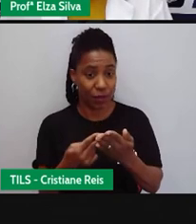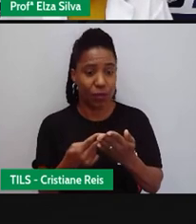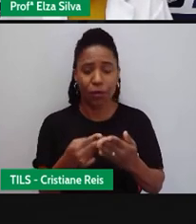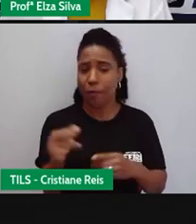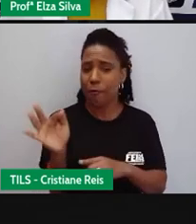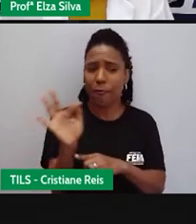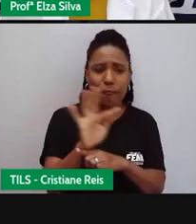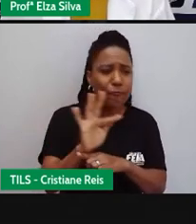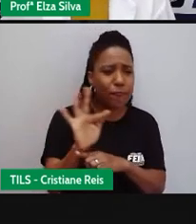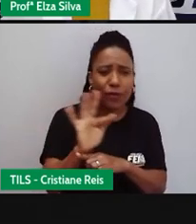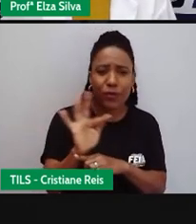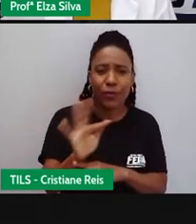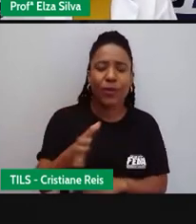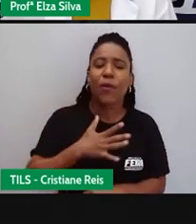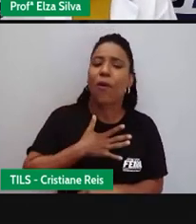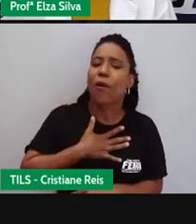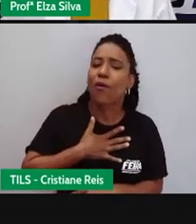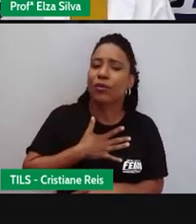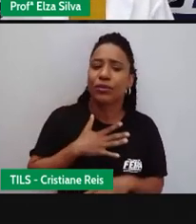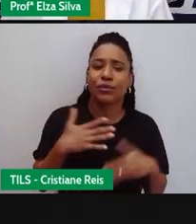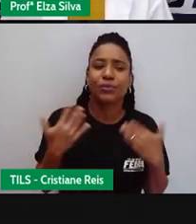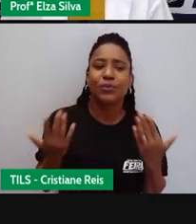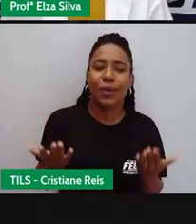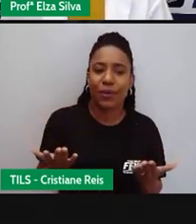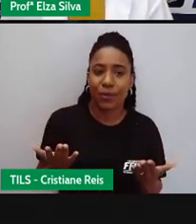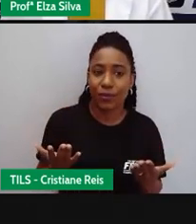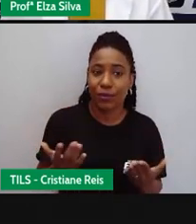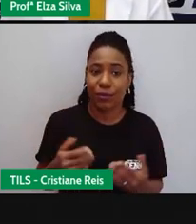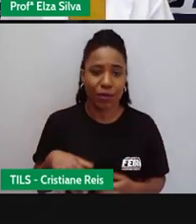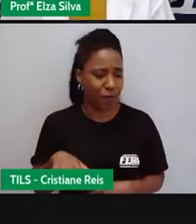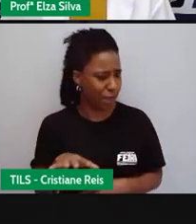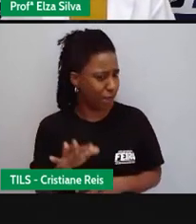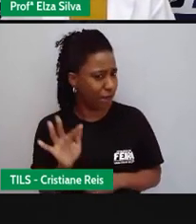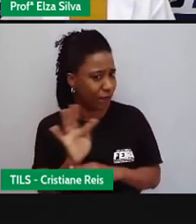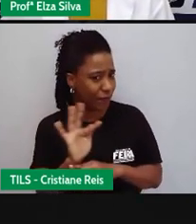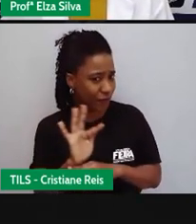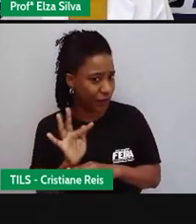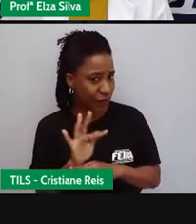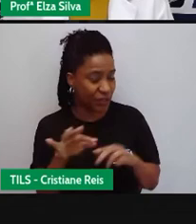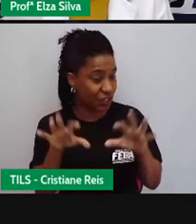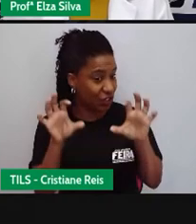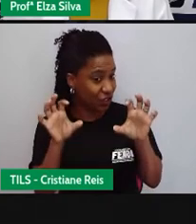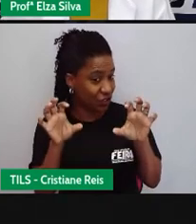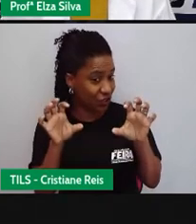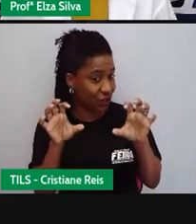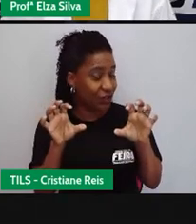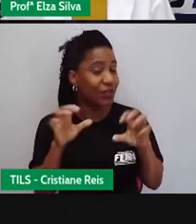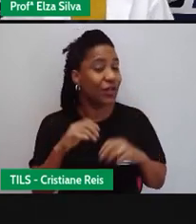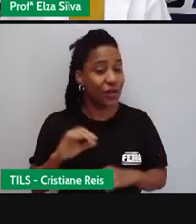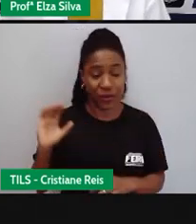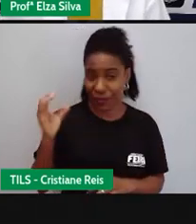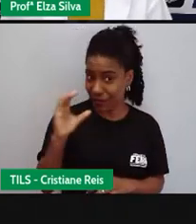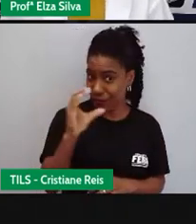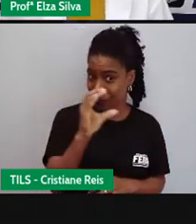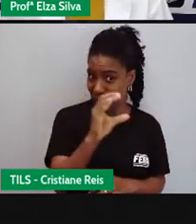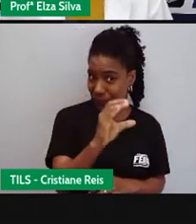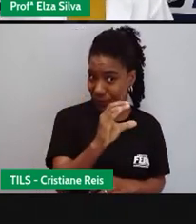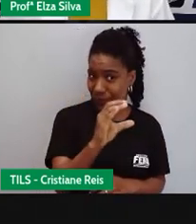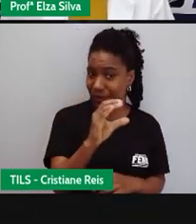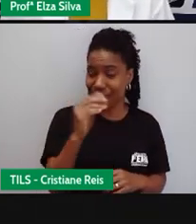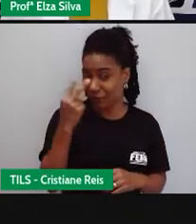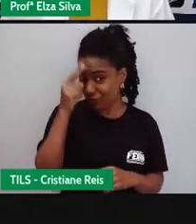gosta? Horror movies? Filmes de terror? Science fiction movies? Filmes de ficção